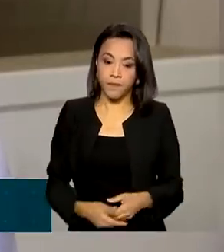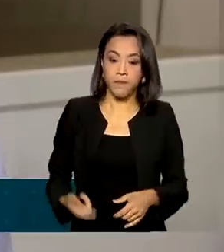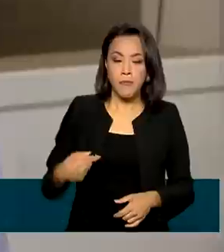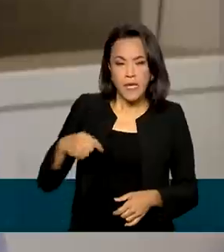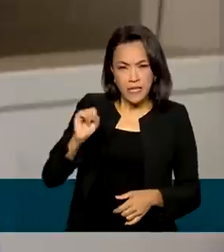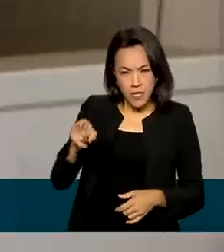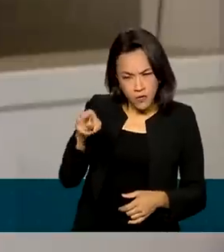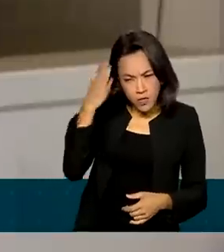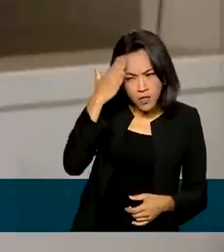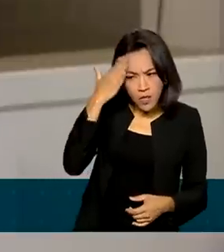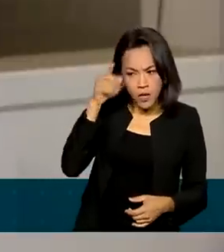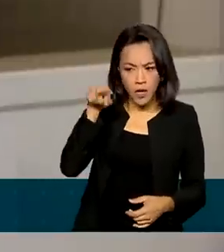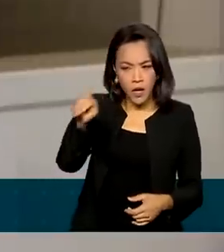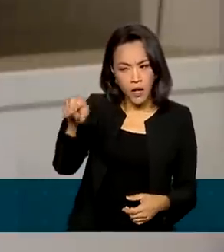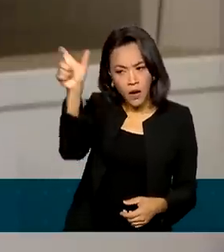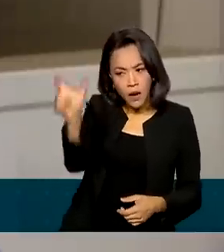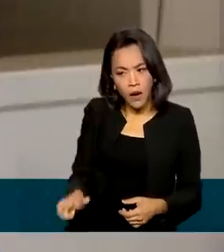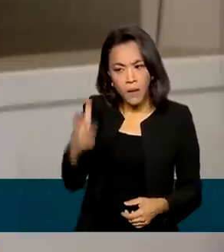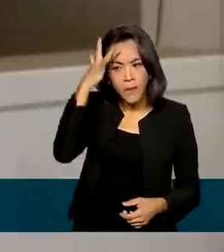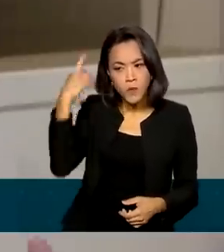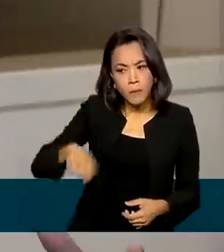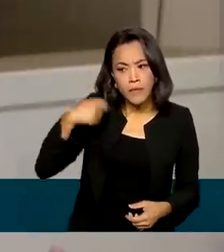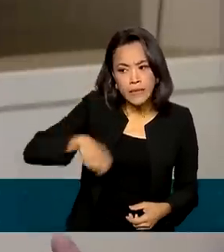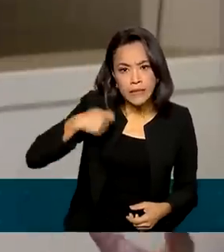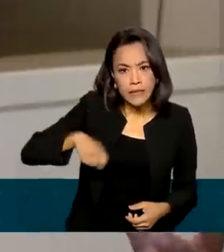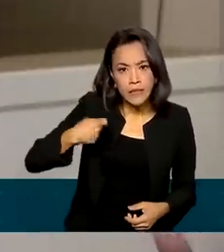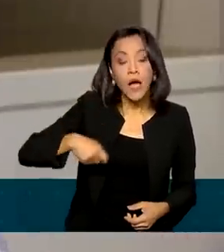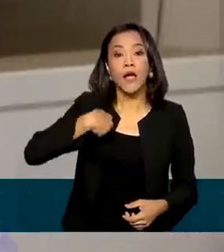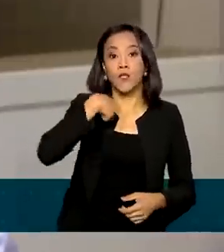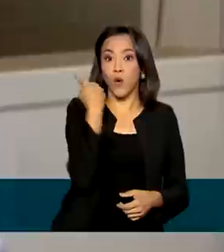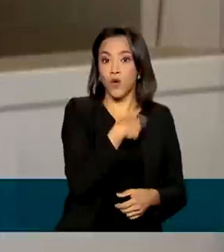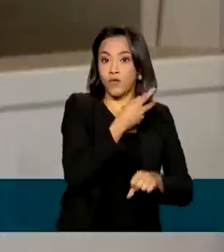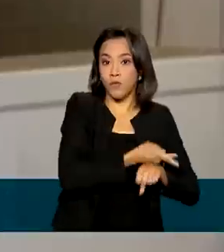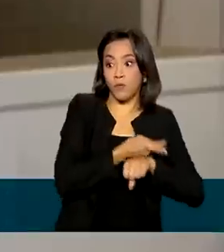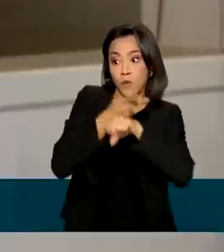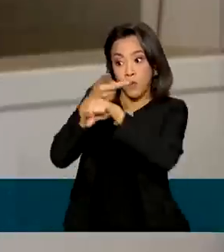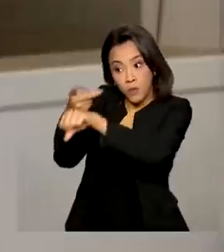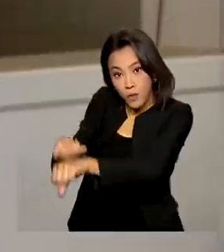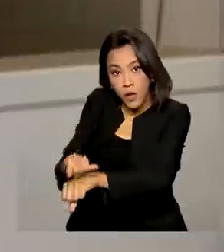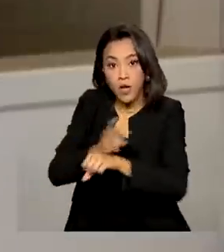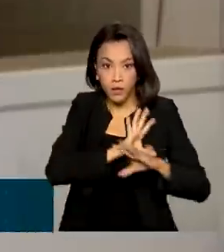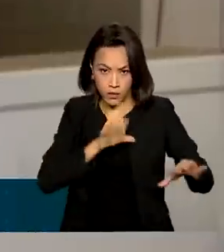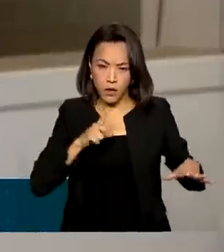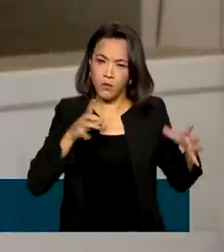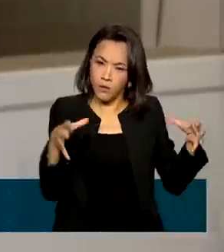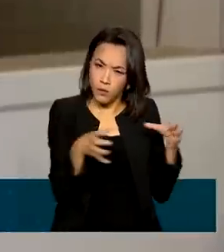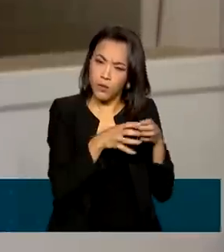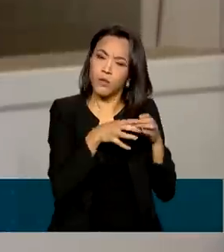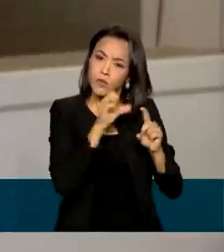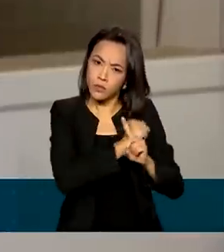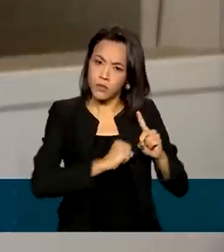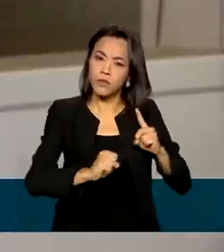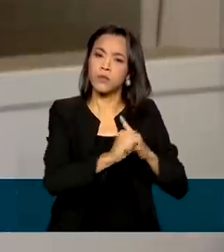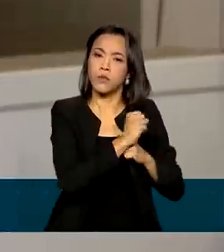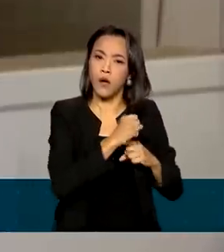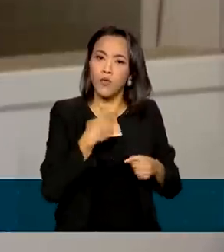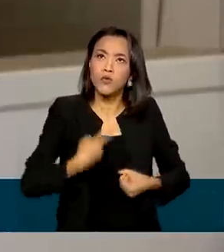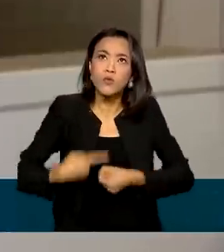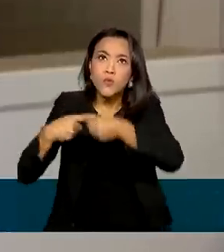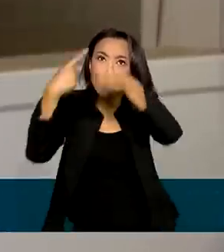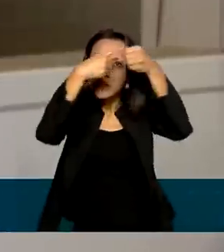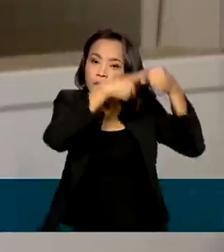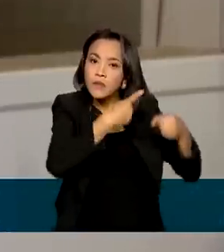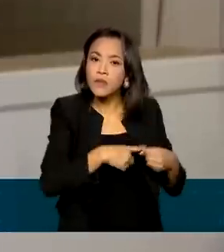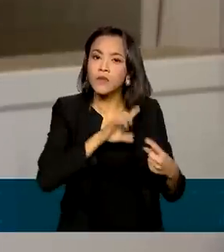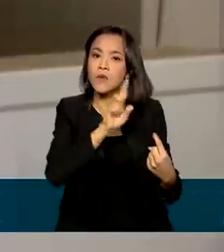pessoa necessita desse serviço, aí a gente já vai para uma busca ativa por parte das equipes de assistência social dos municípios, com o objetivo